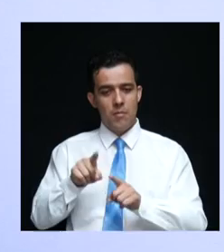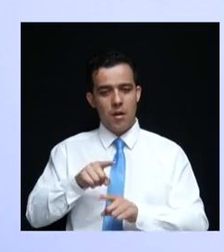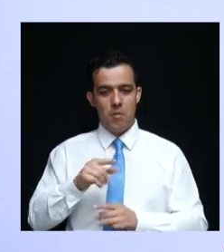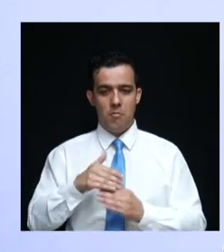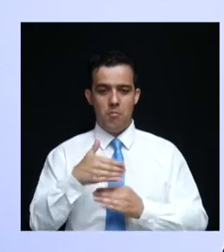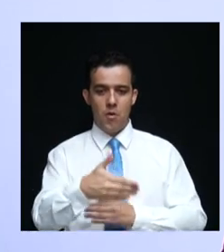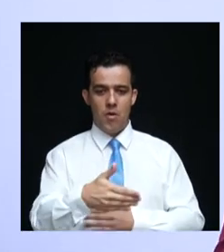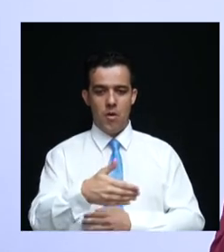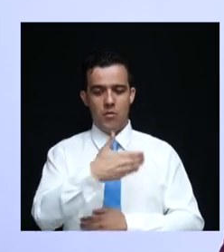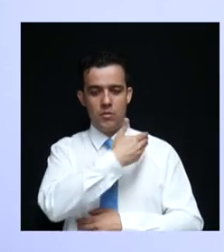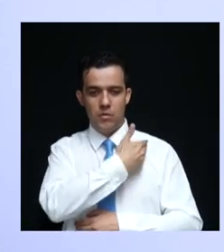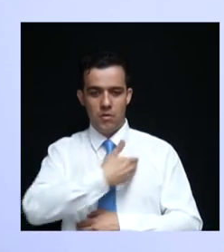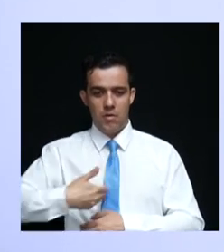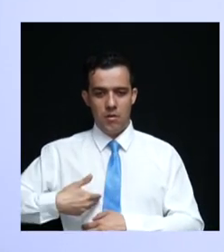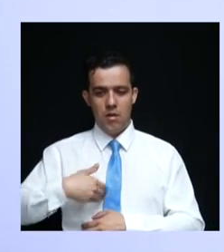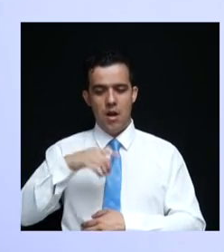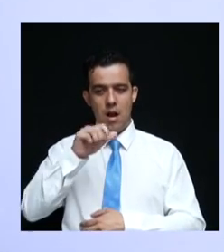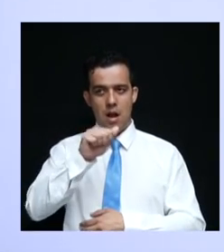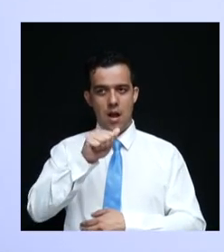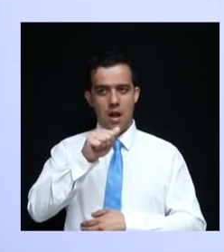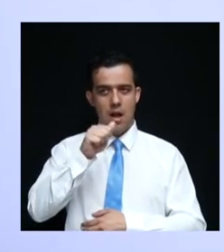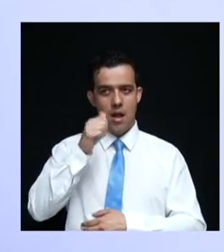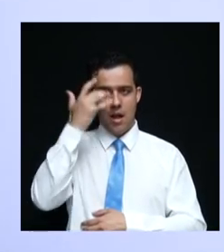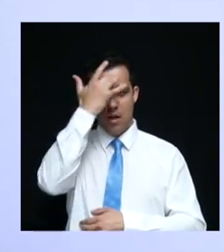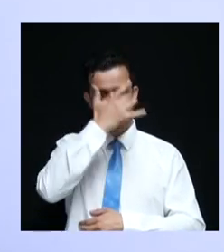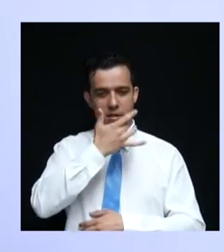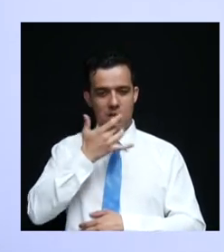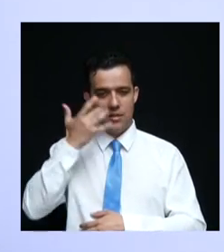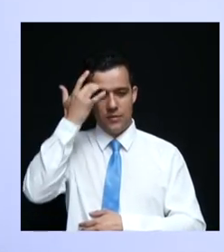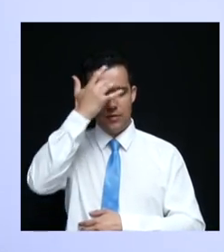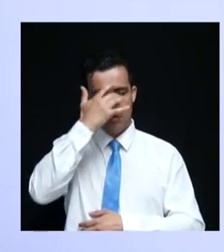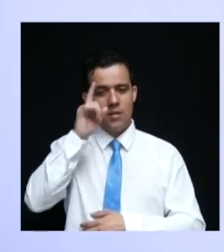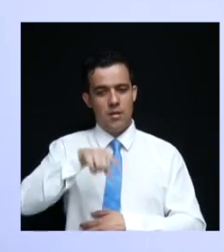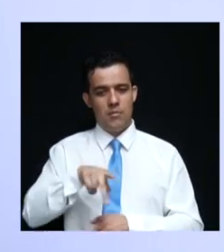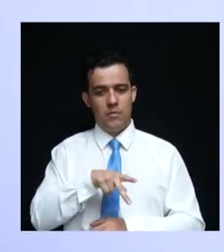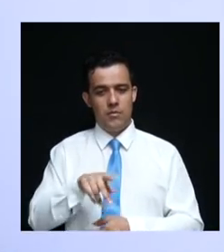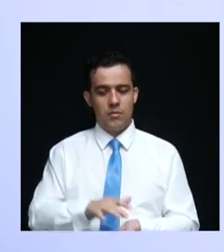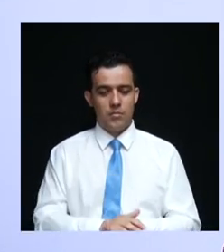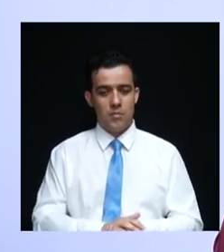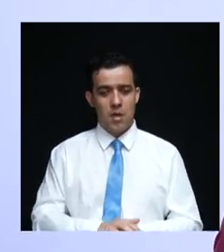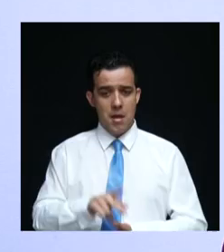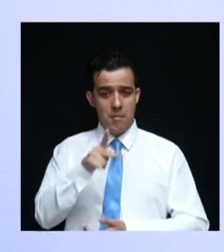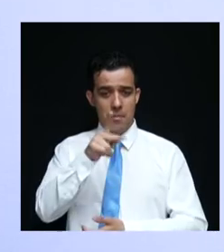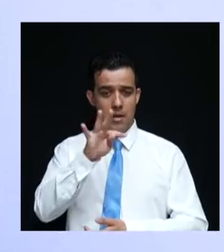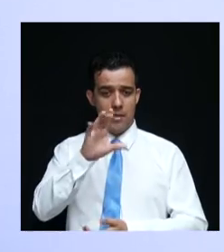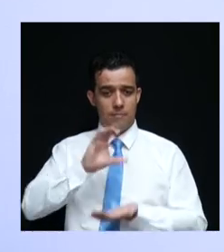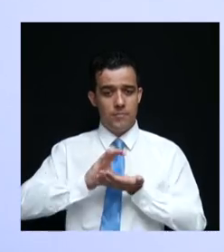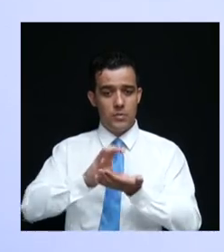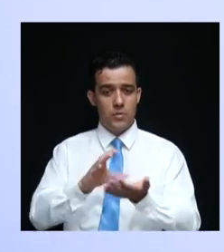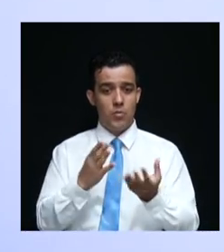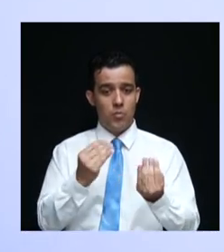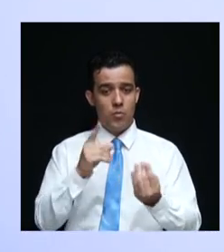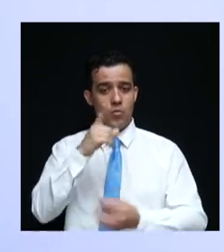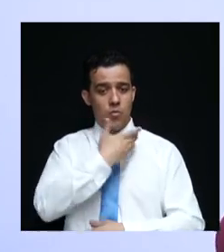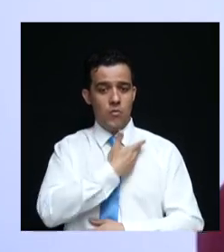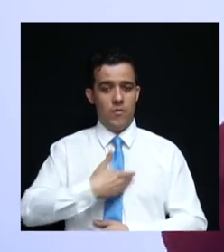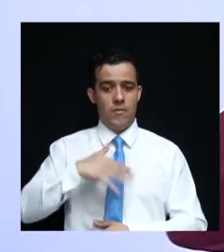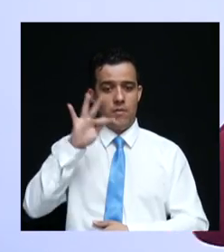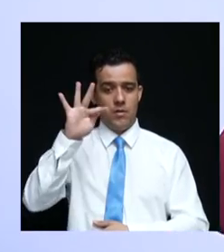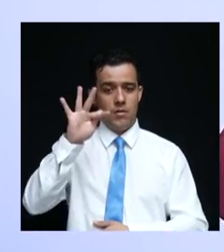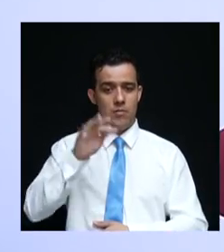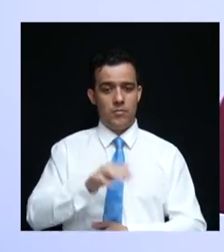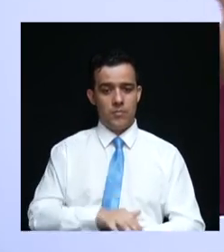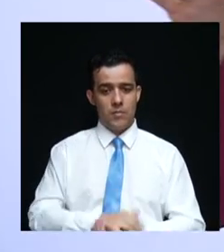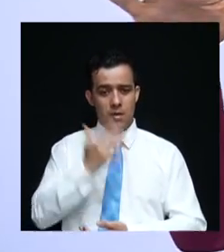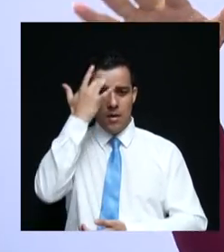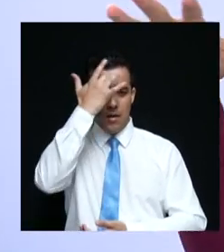também é um professor. E de educação, nós entendemos bem. O PT investiu muito na educação no governo federal. Haddad